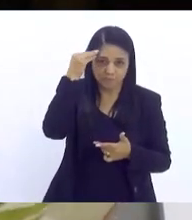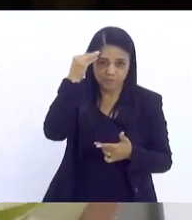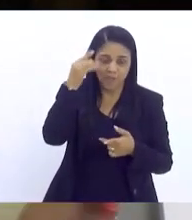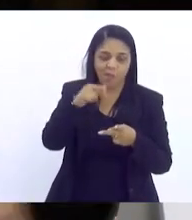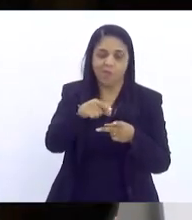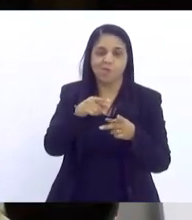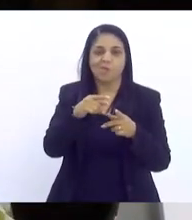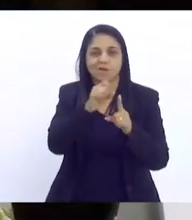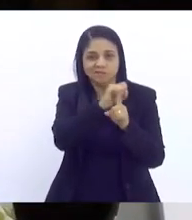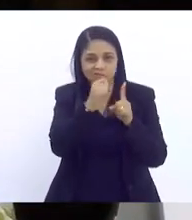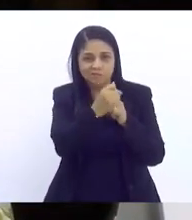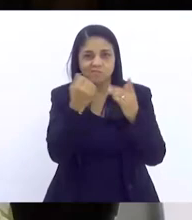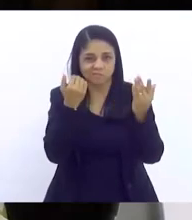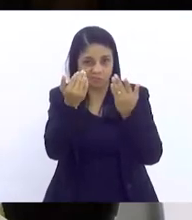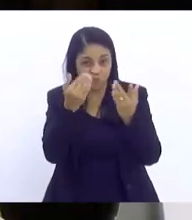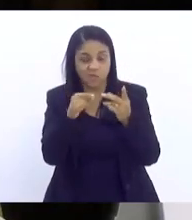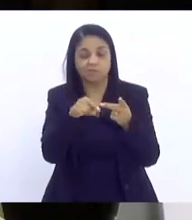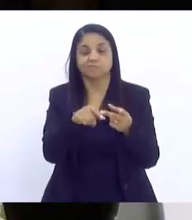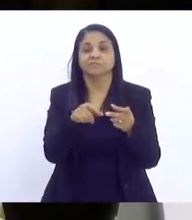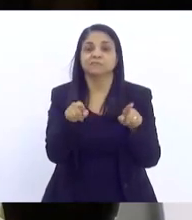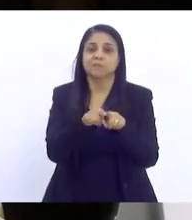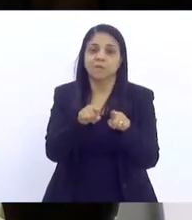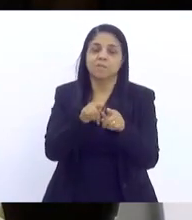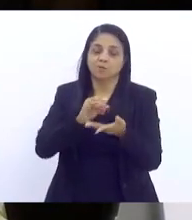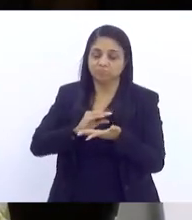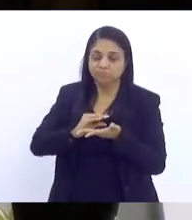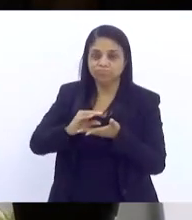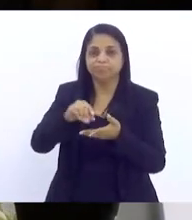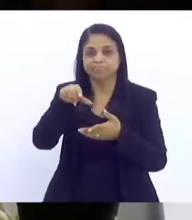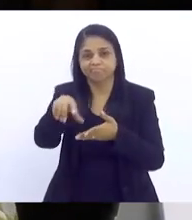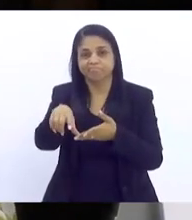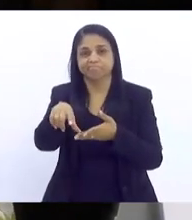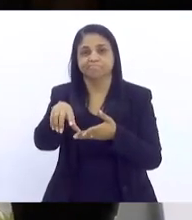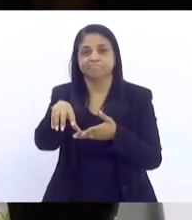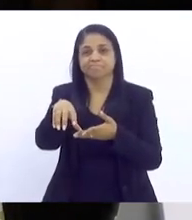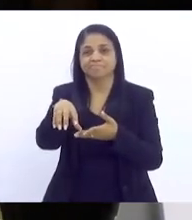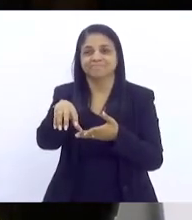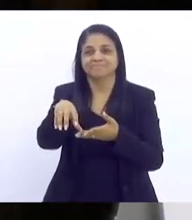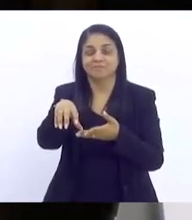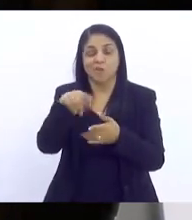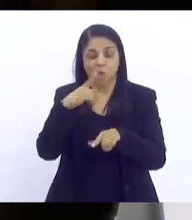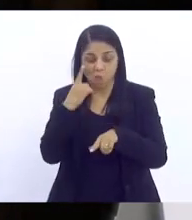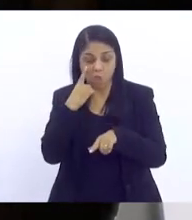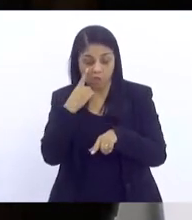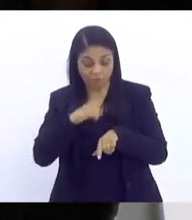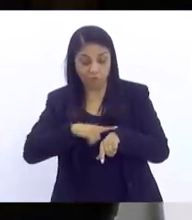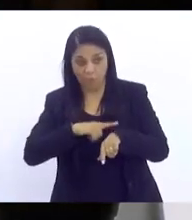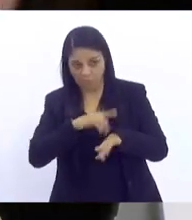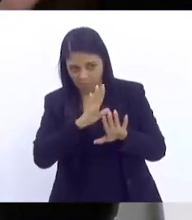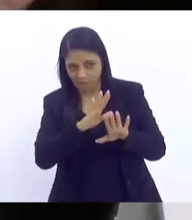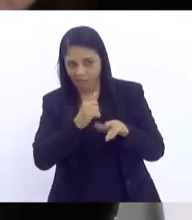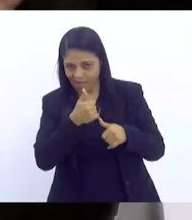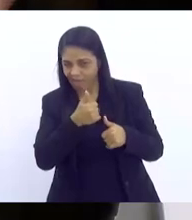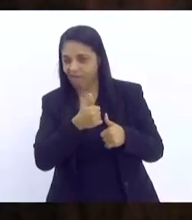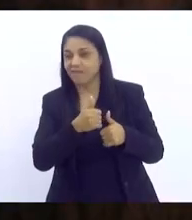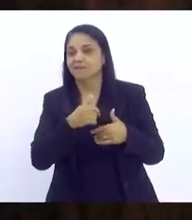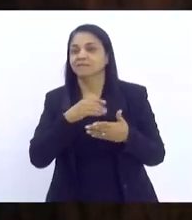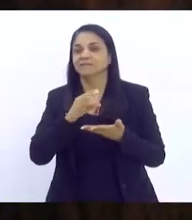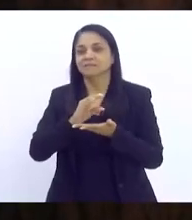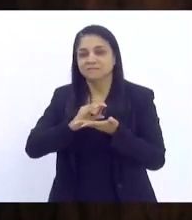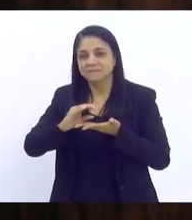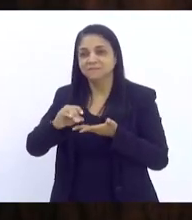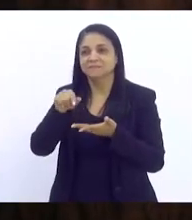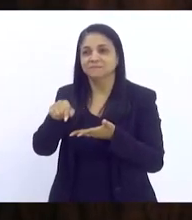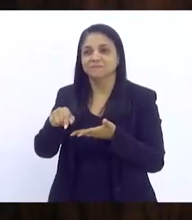psicólogos, mas a gente pode investir mais... Pode deixar que eu estou vendo aqui o tempo. A gente também pode investir